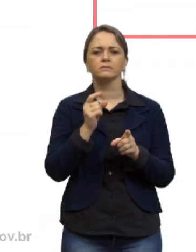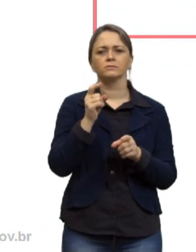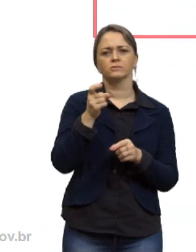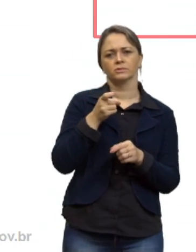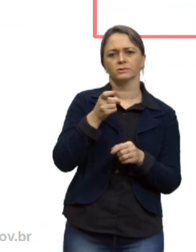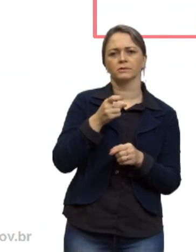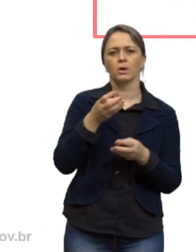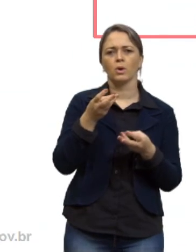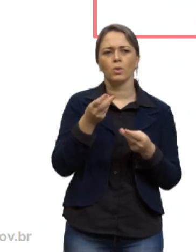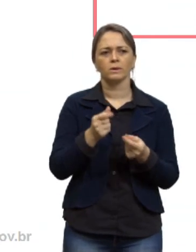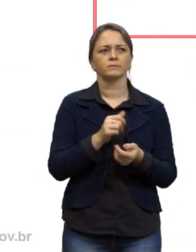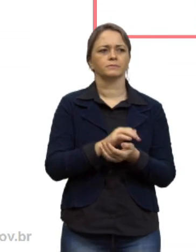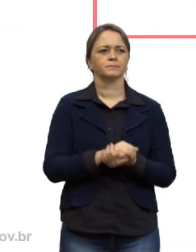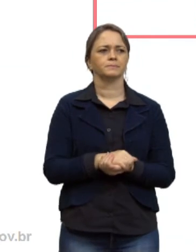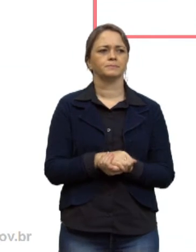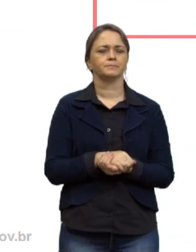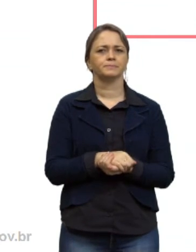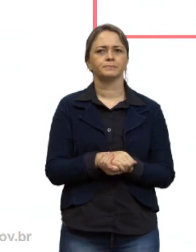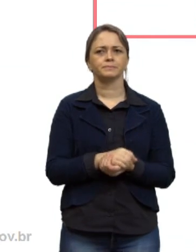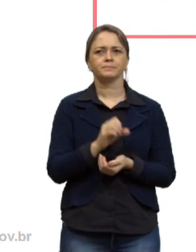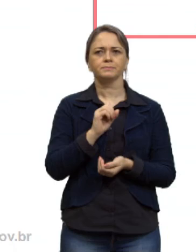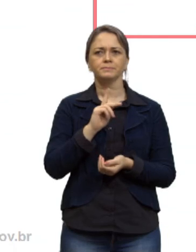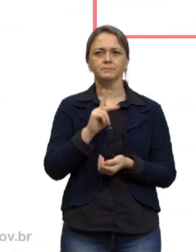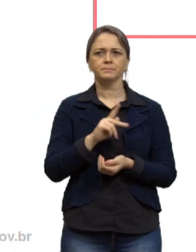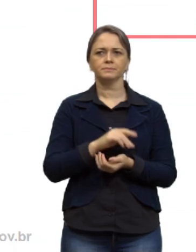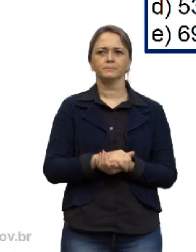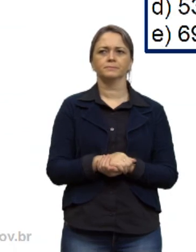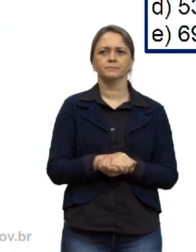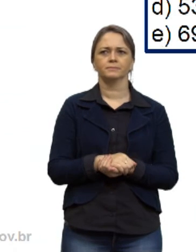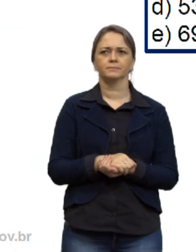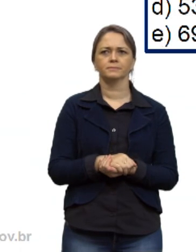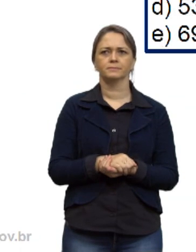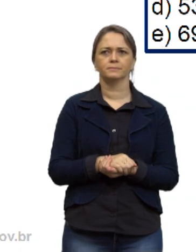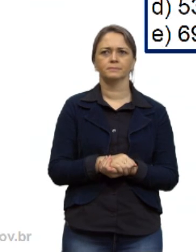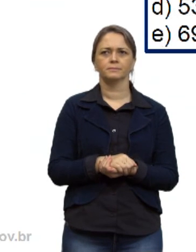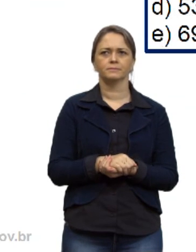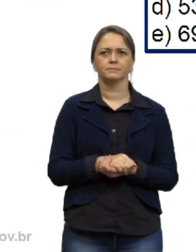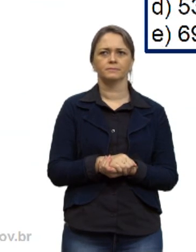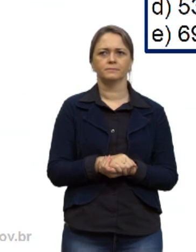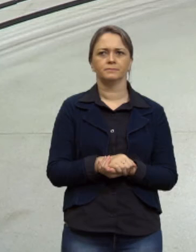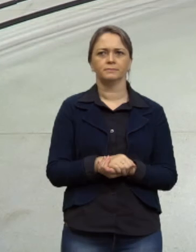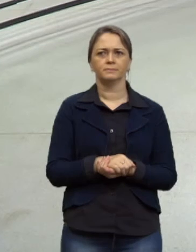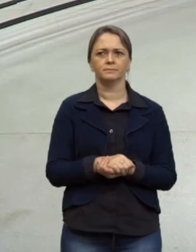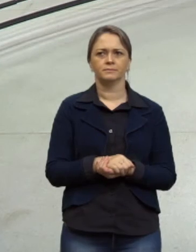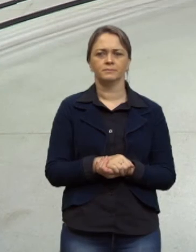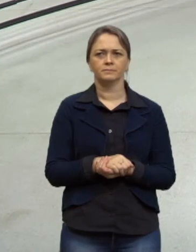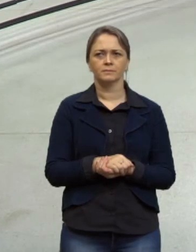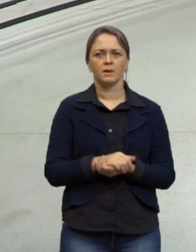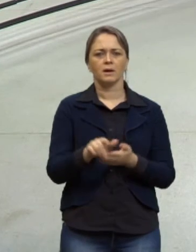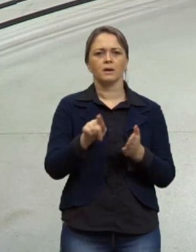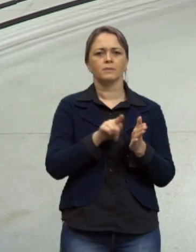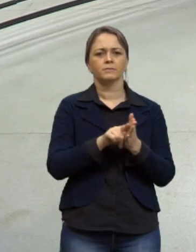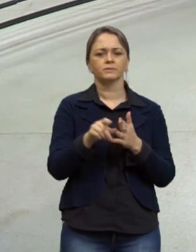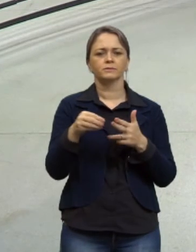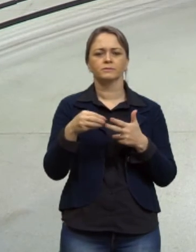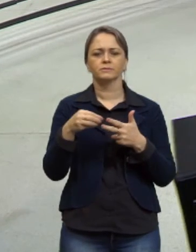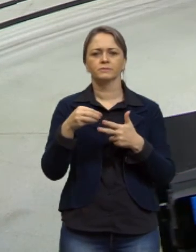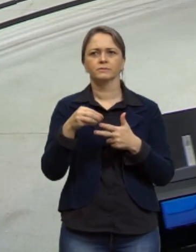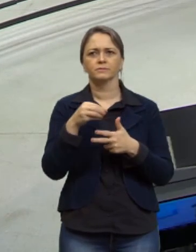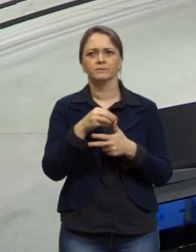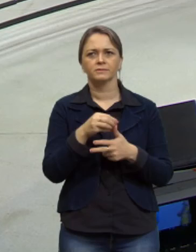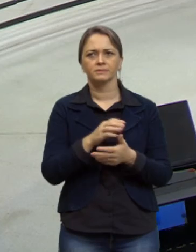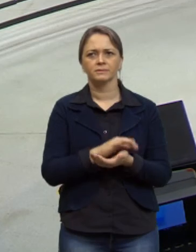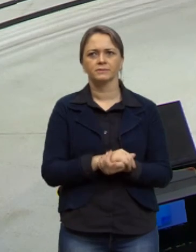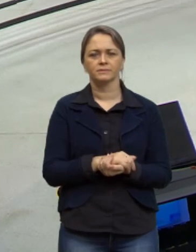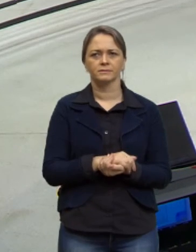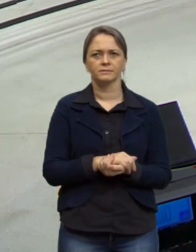do x na PA ok então vamos adiante é uma questão do ENEM é uma pena que eu não vou